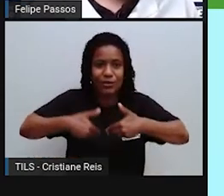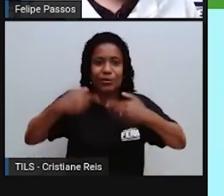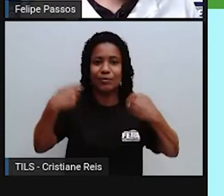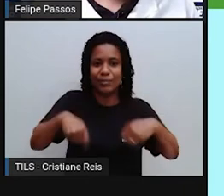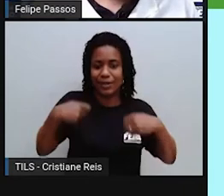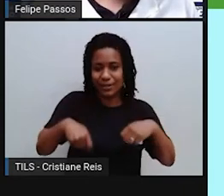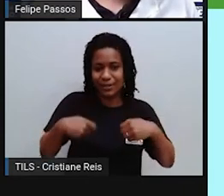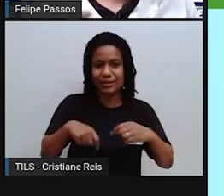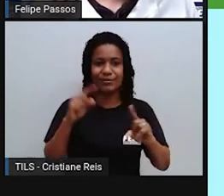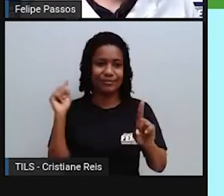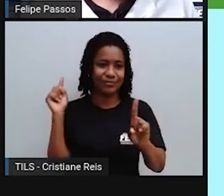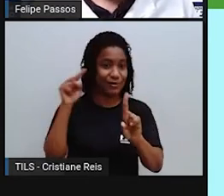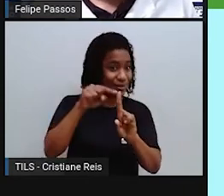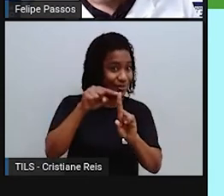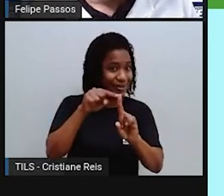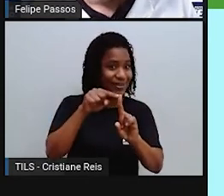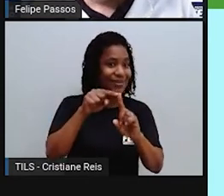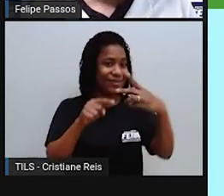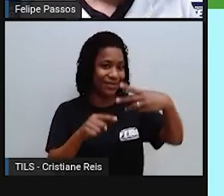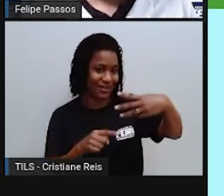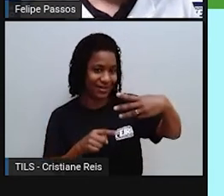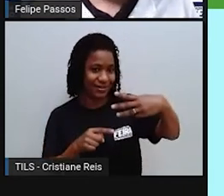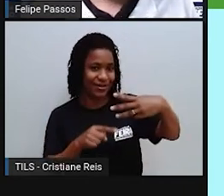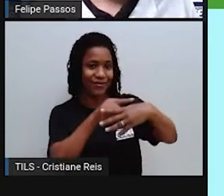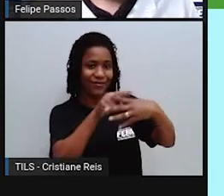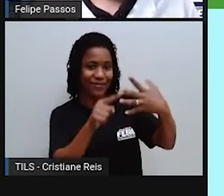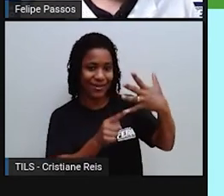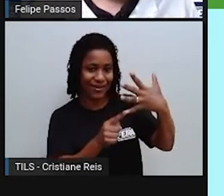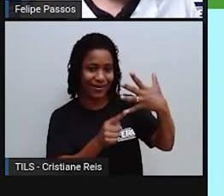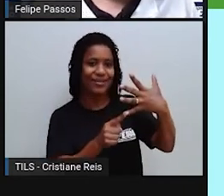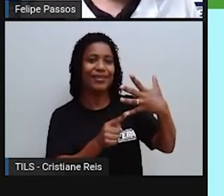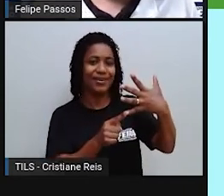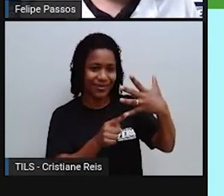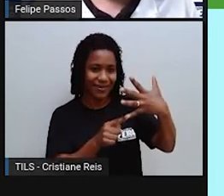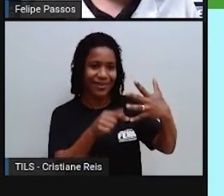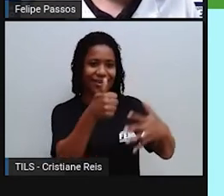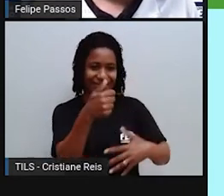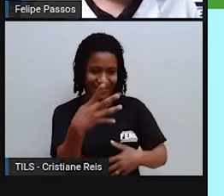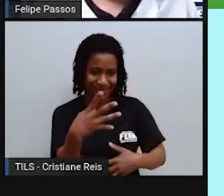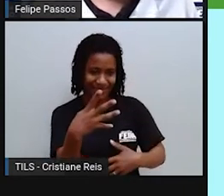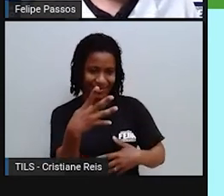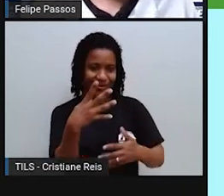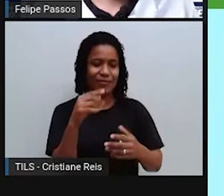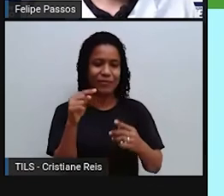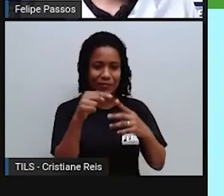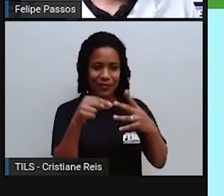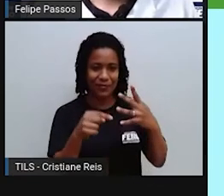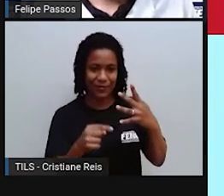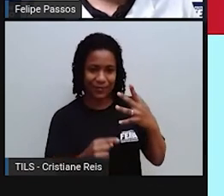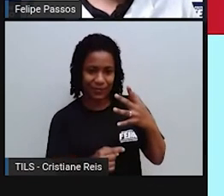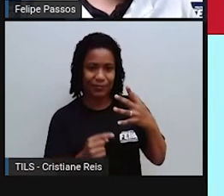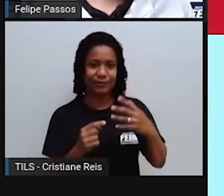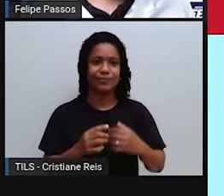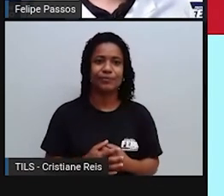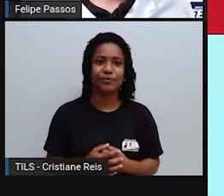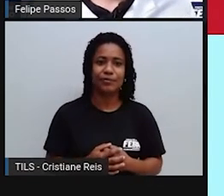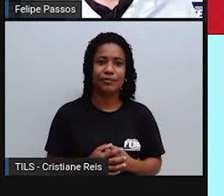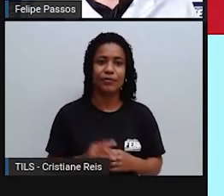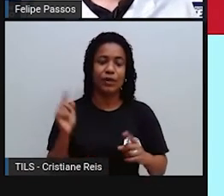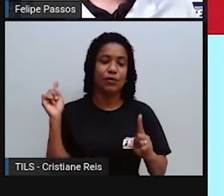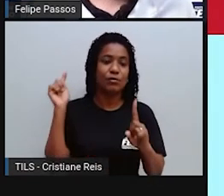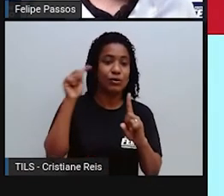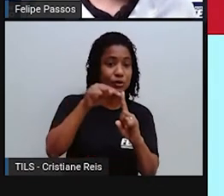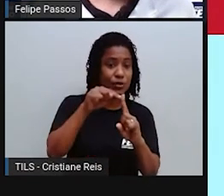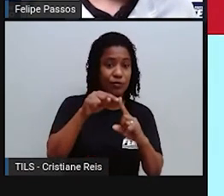gente está no objetivo 3 e ainda faltam 15. Oh, perdão, faltam 14. Então, bora lá. Objetivo 4,